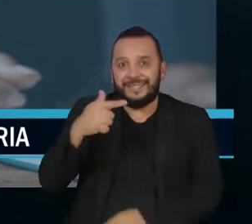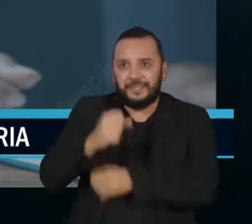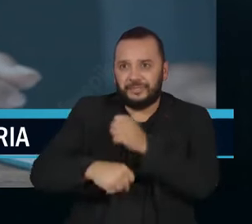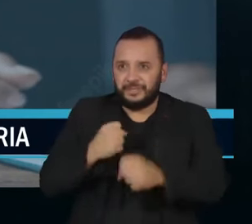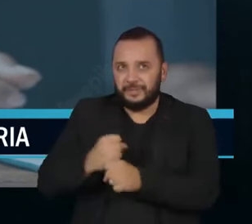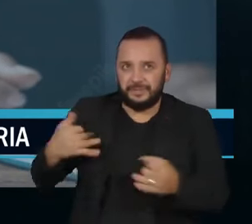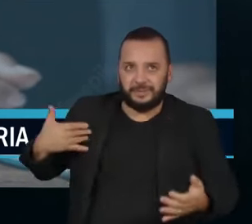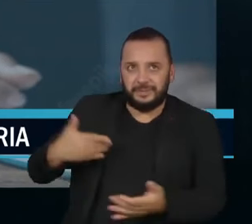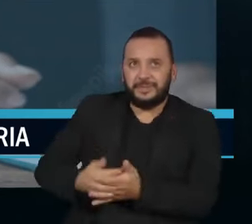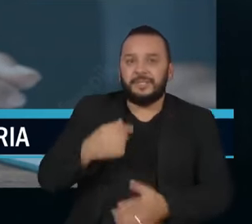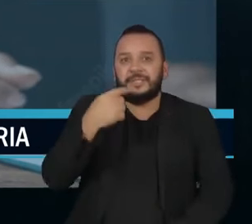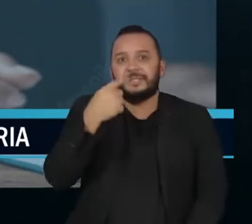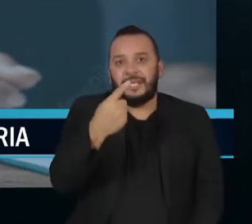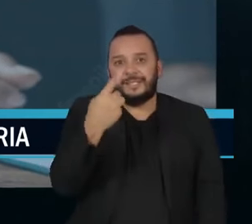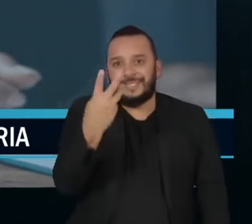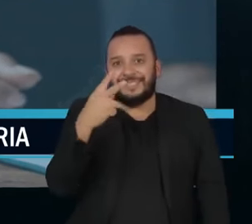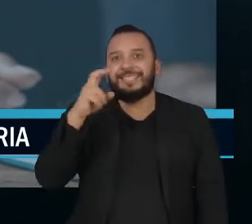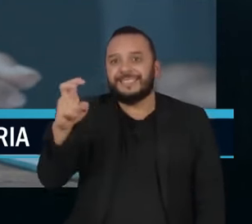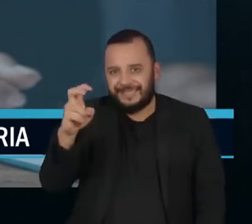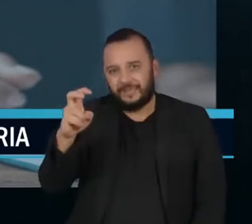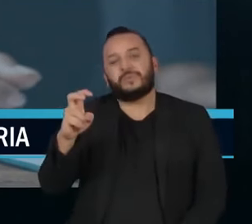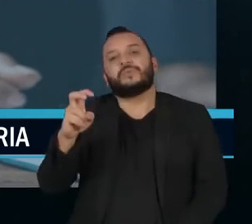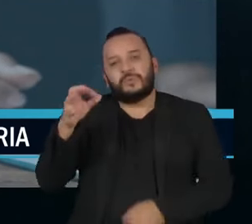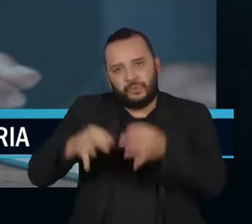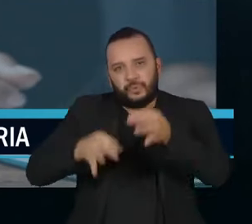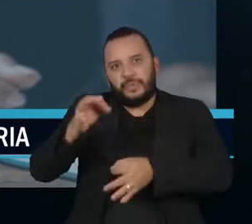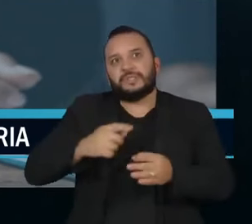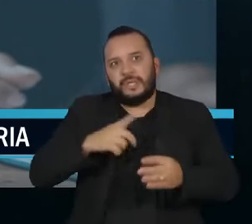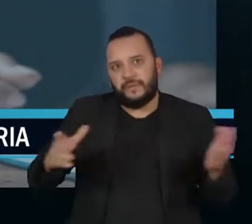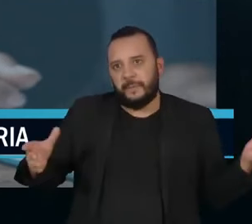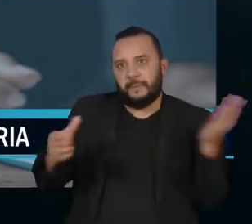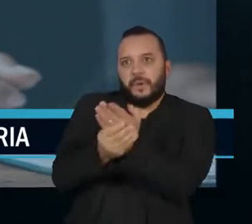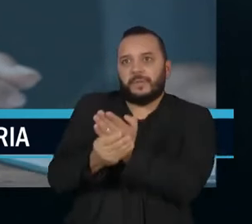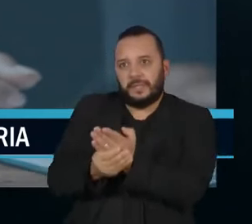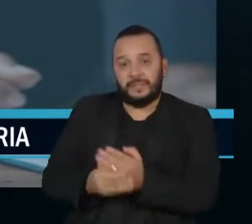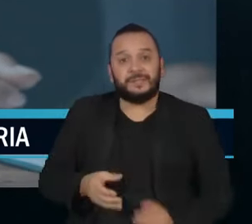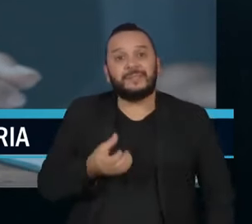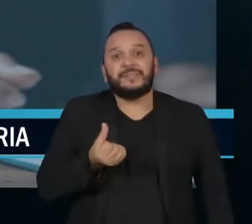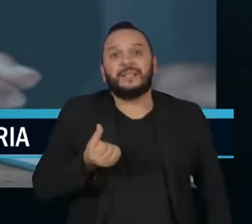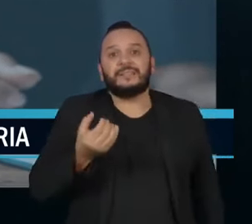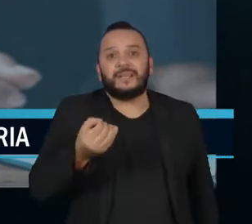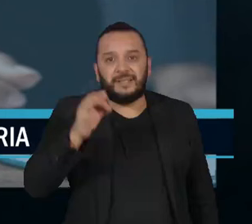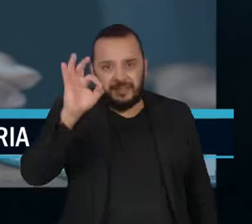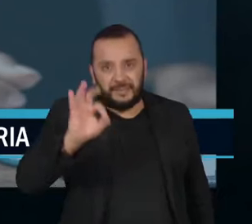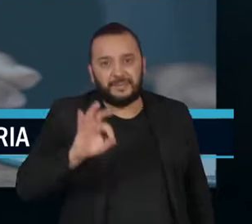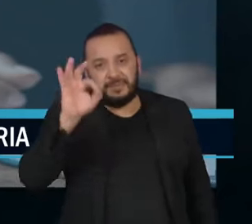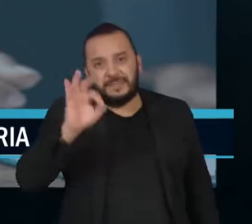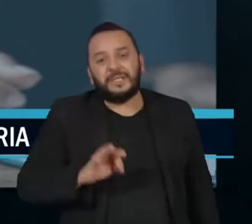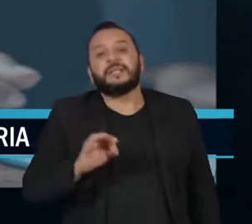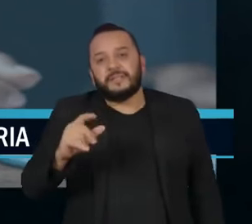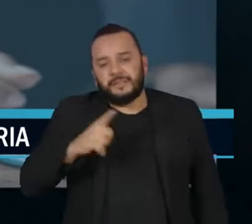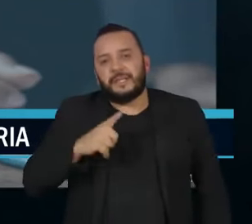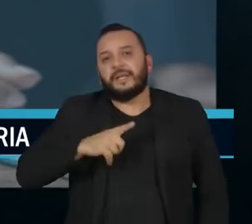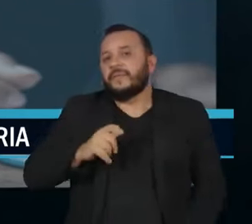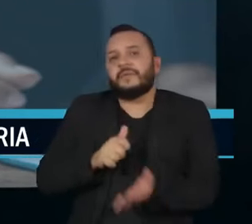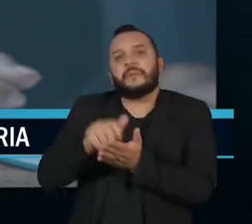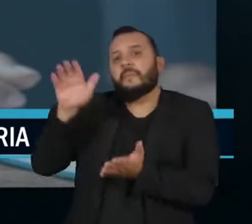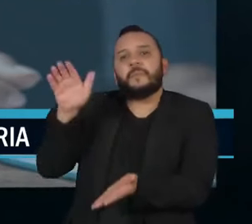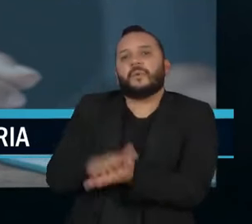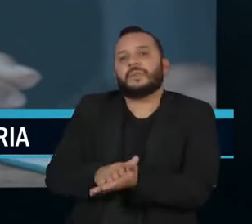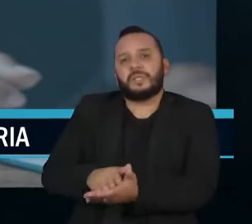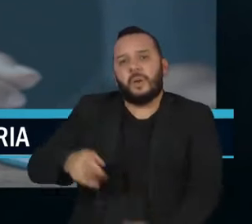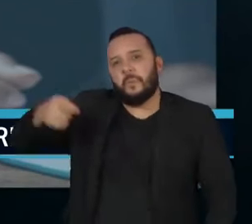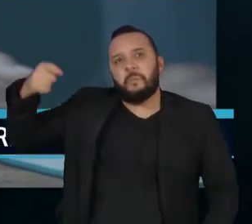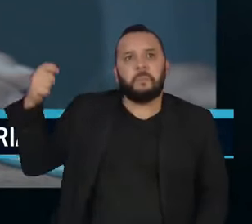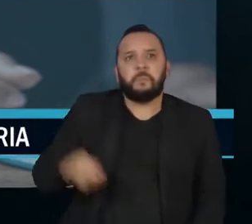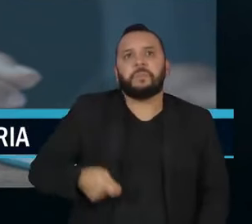135 juízes foram citados em processos e 60% deles receberam uma das sanções mais severas